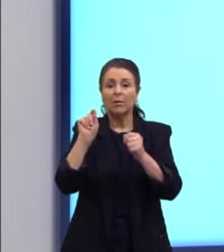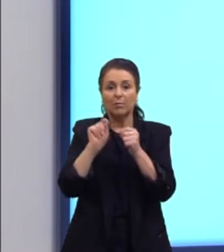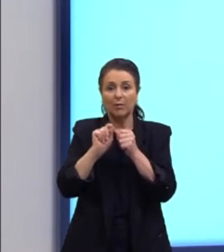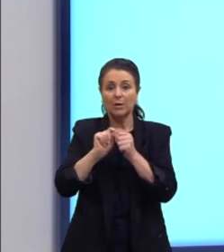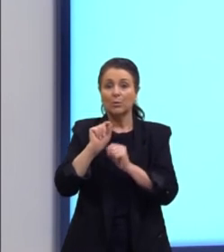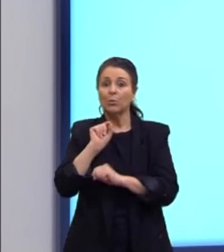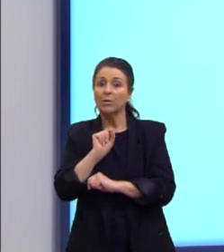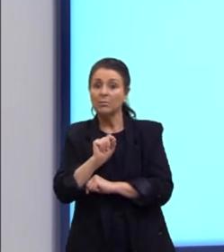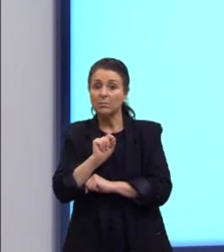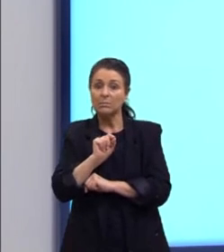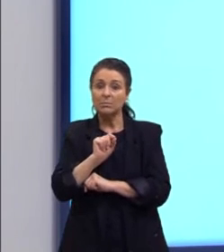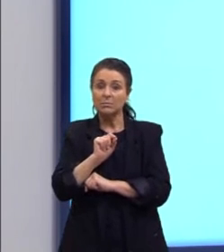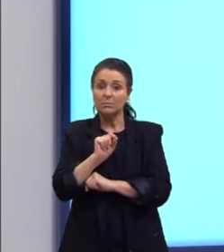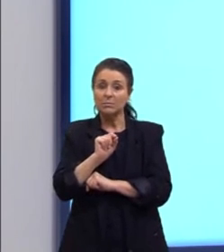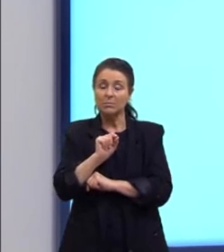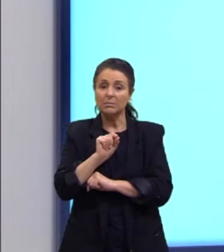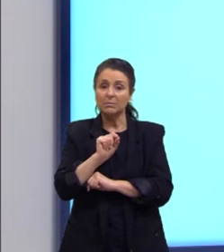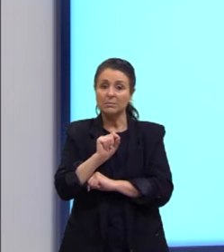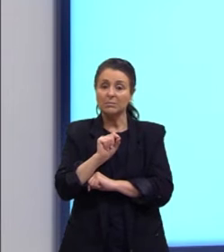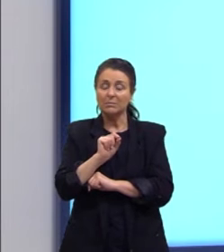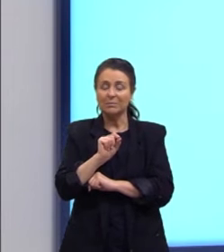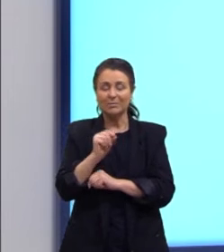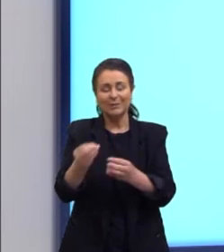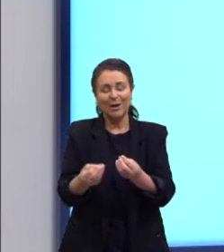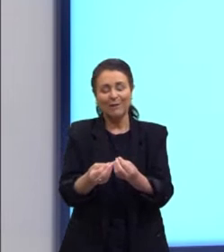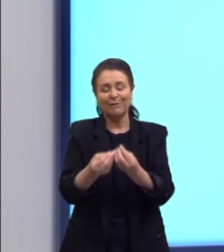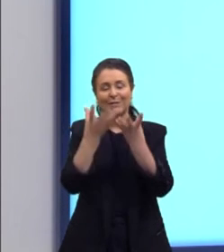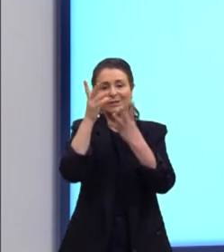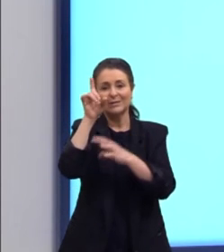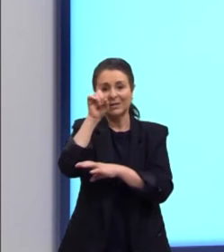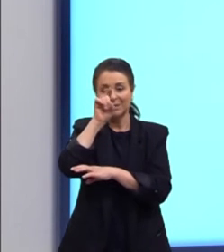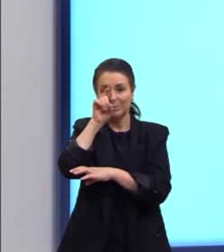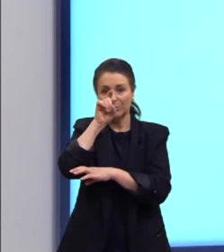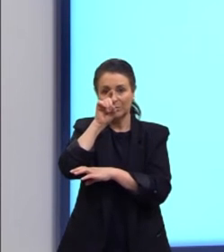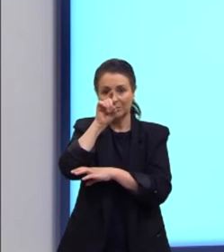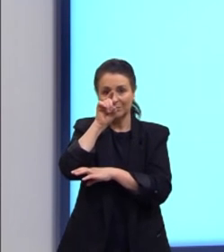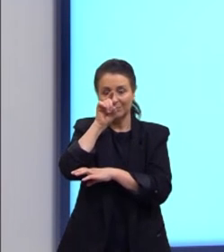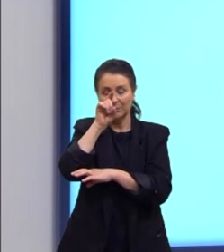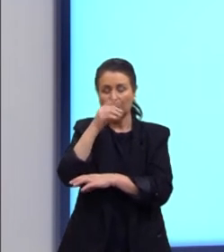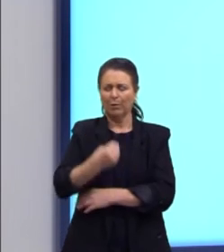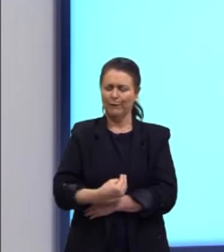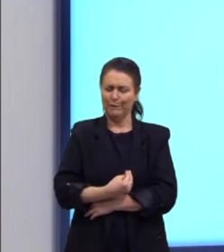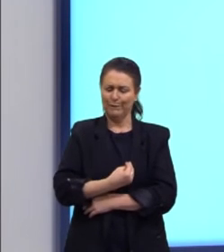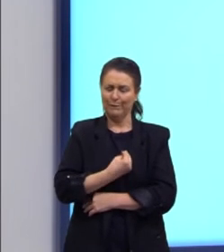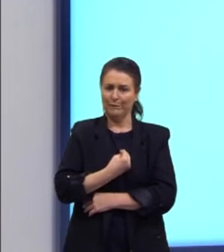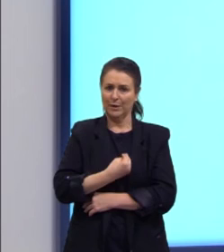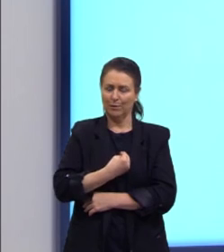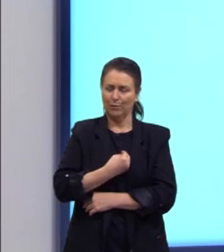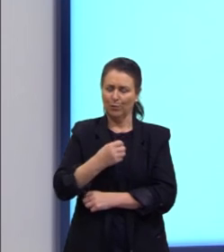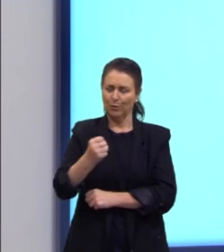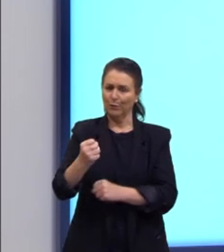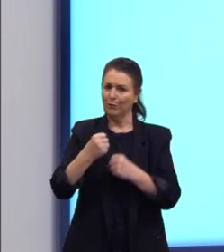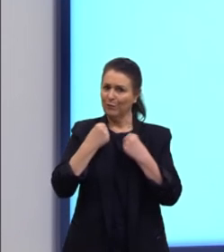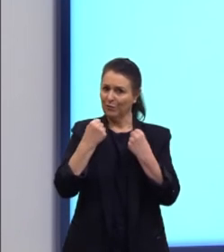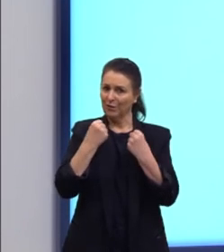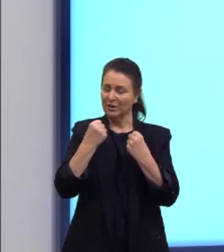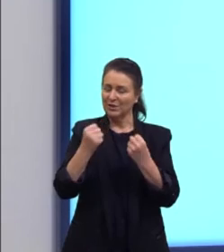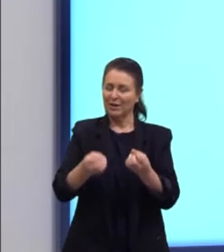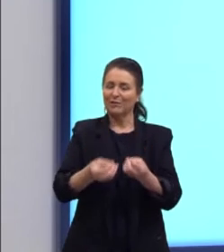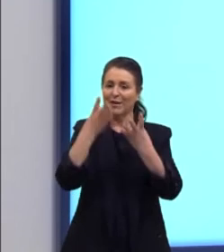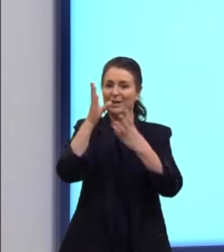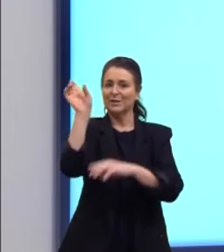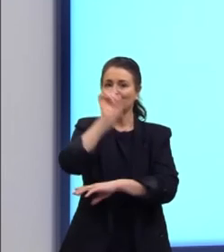o Halloween. Então, para ver como está muito viva ainda essa festa no México.